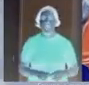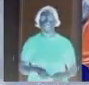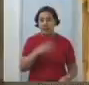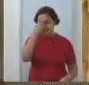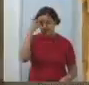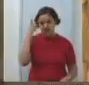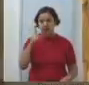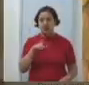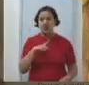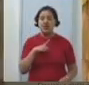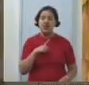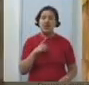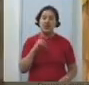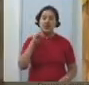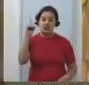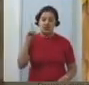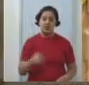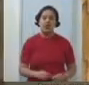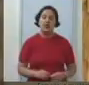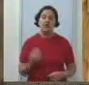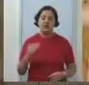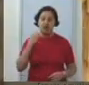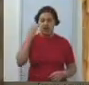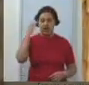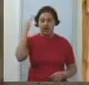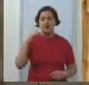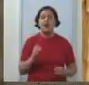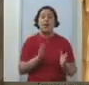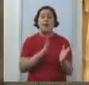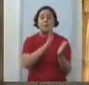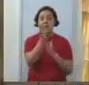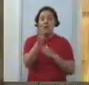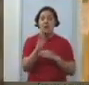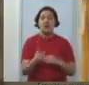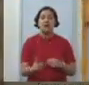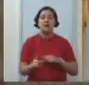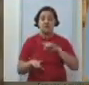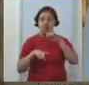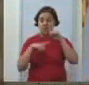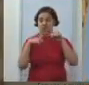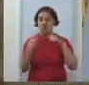Deus transcende E o que é transcender é passar subindo